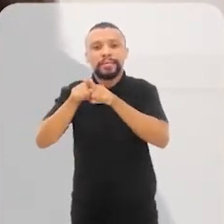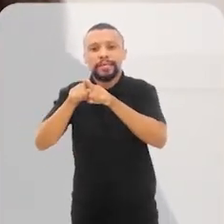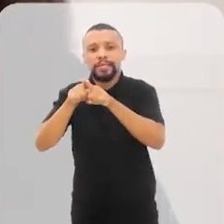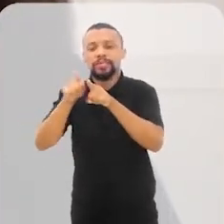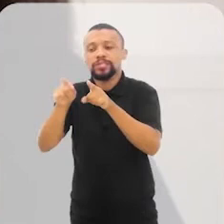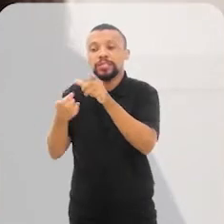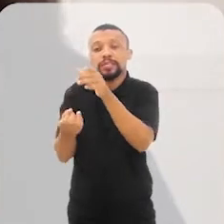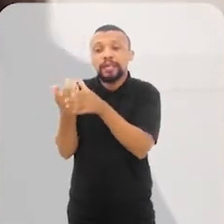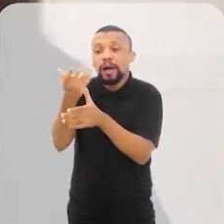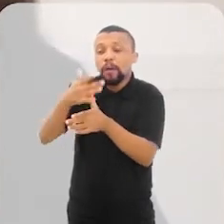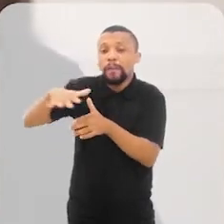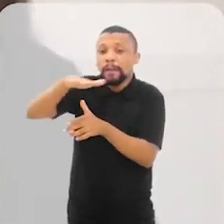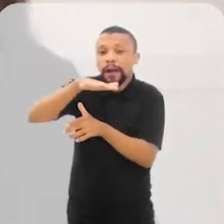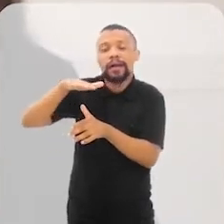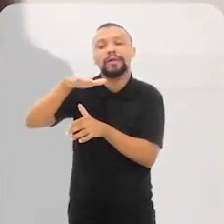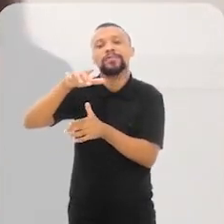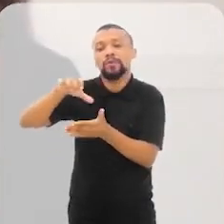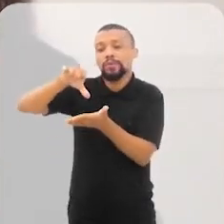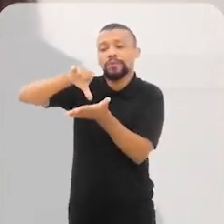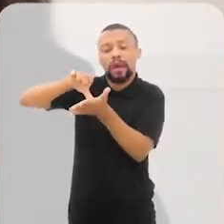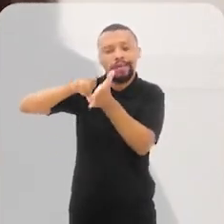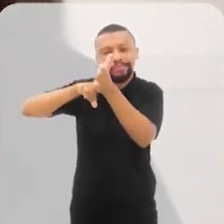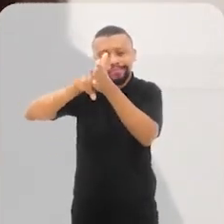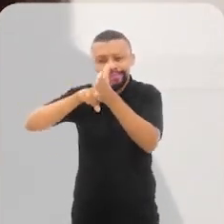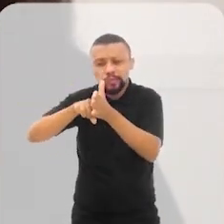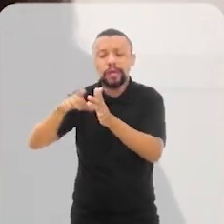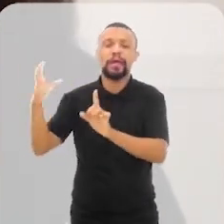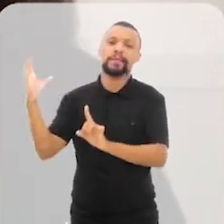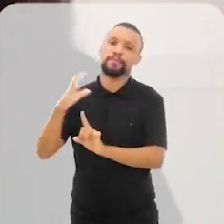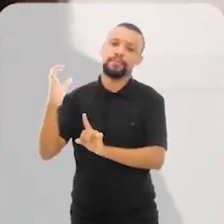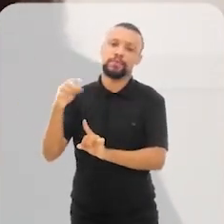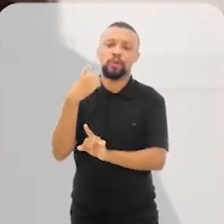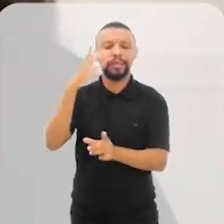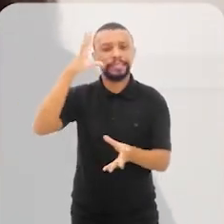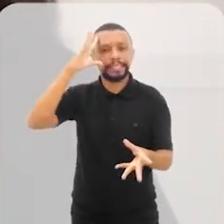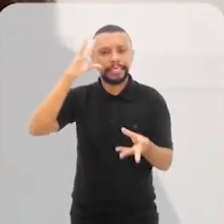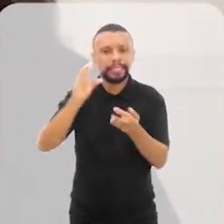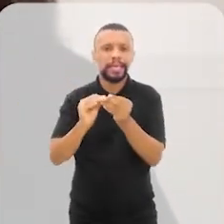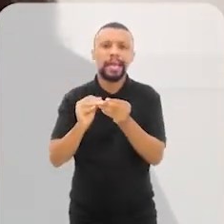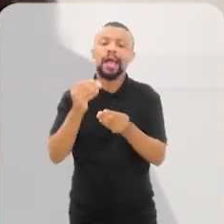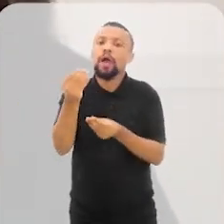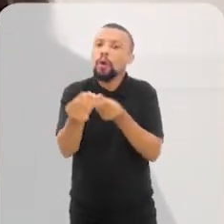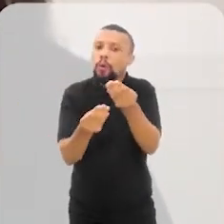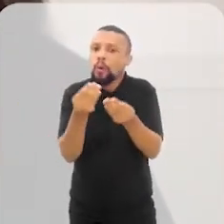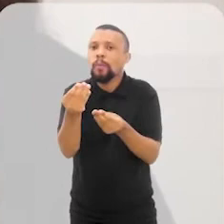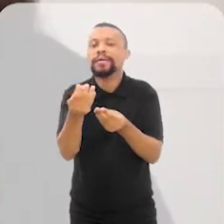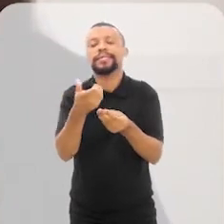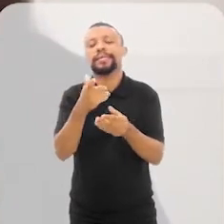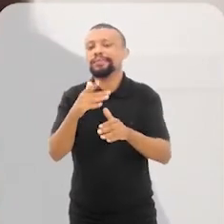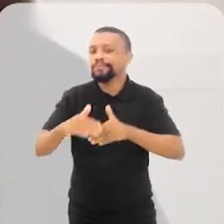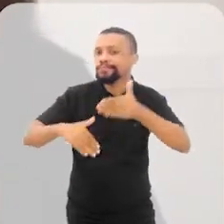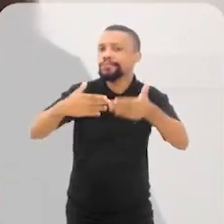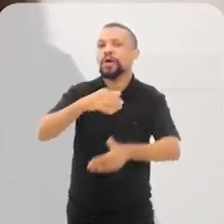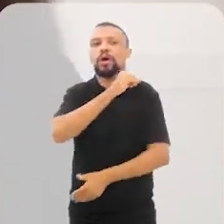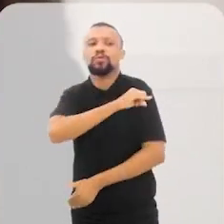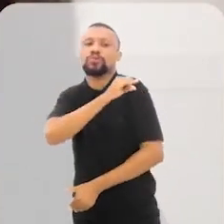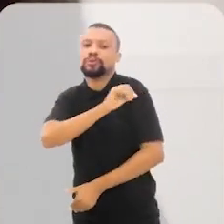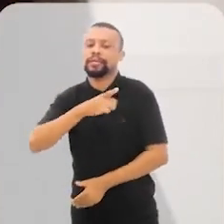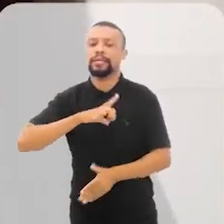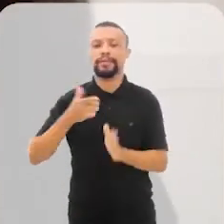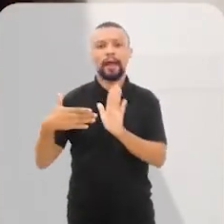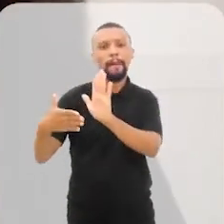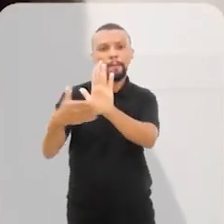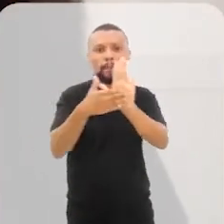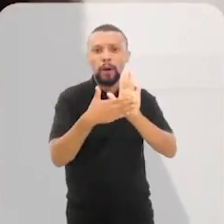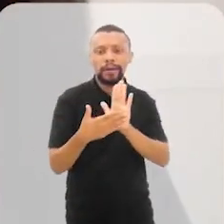do Rio de Impacto. Então, a gente juntou essas duas vontades para entender como é que isso está acontecendo no estado do Rio de Janeiro e fez essa